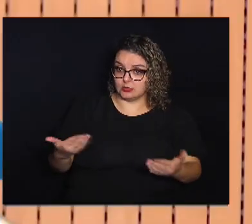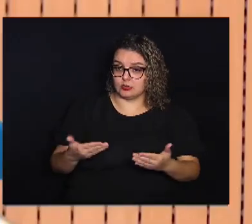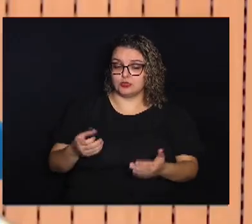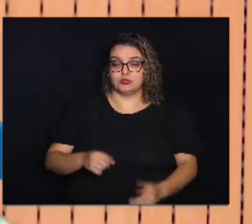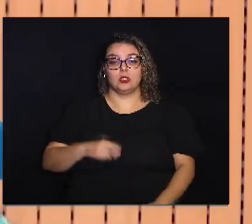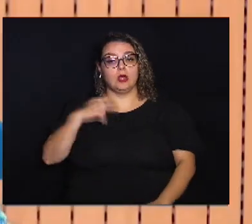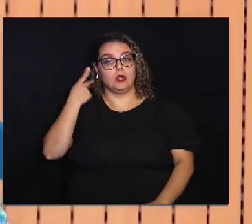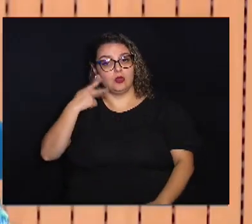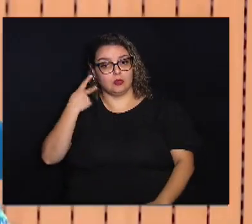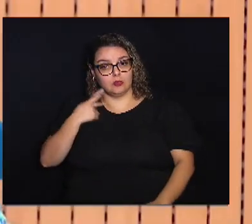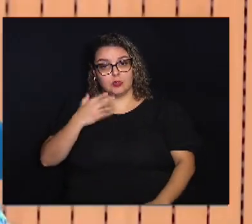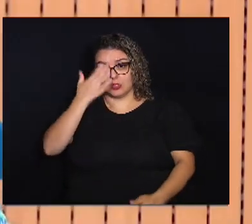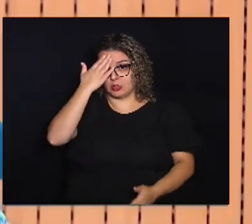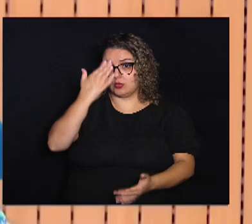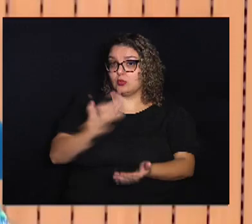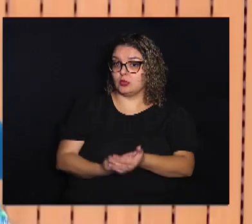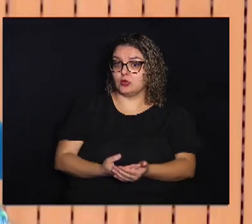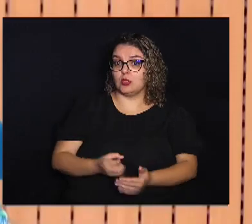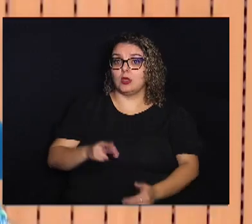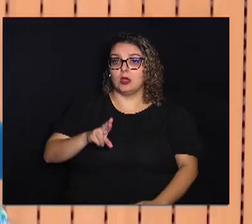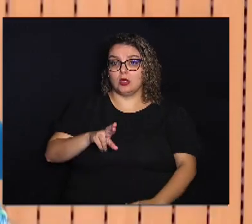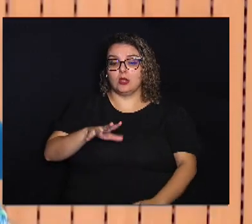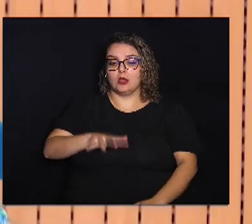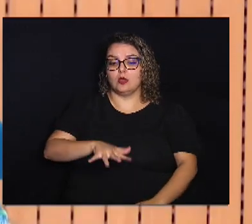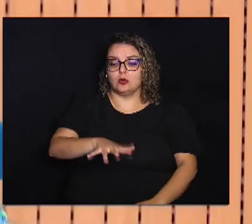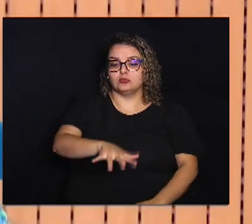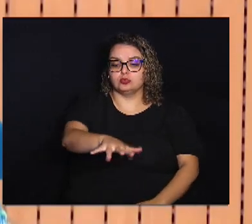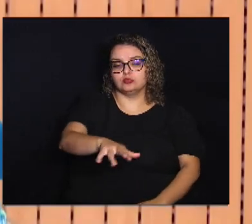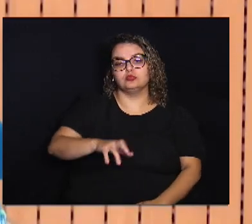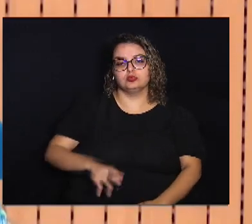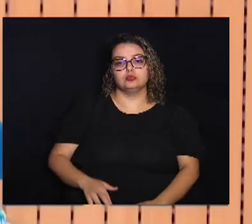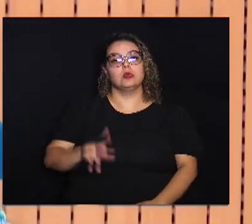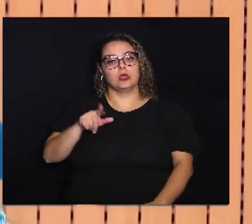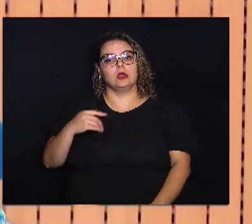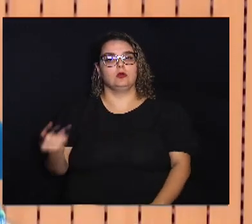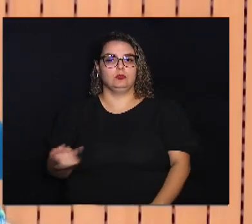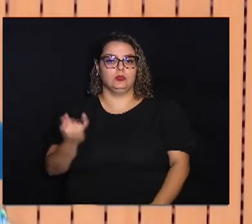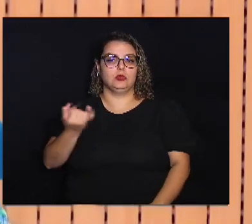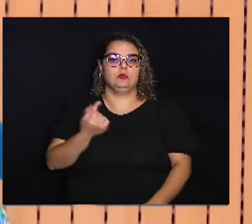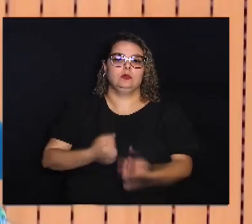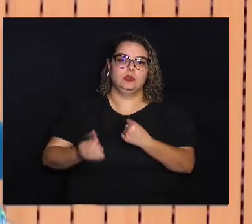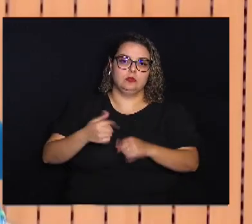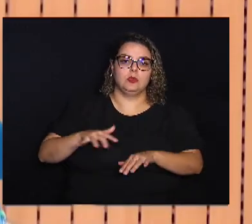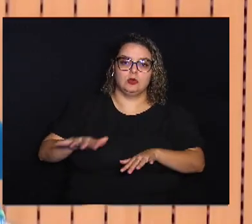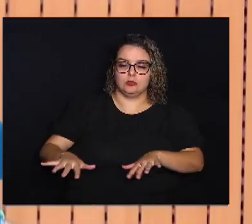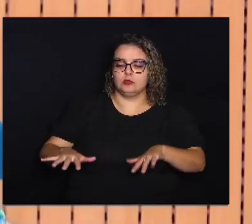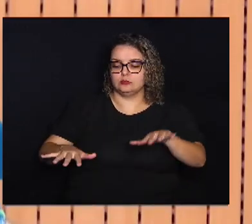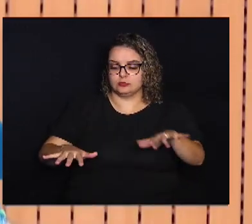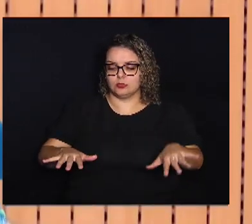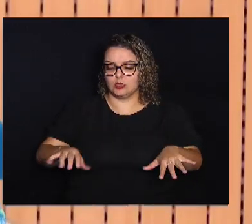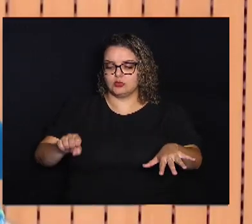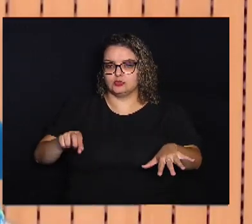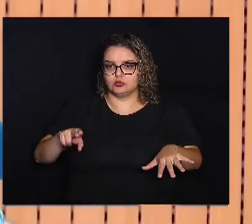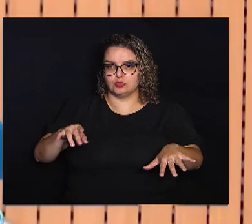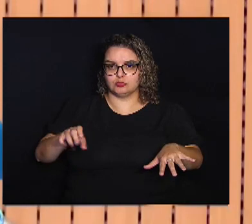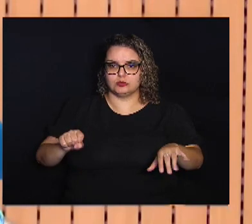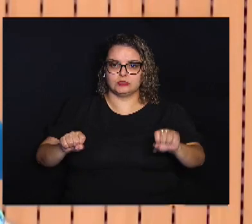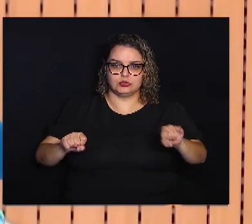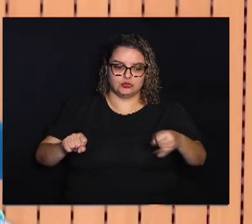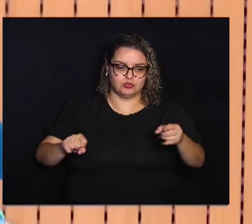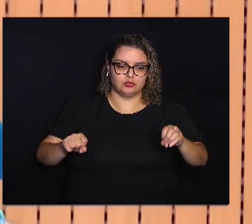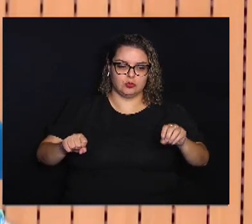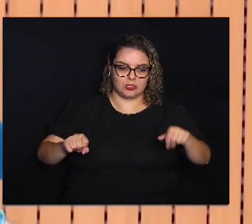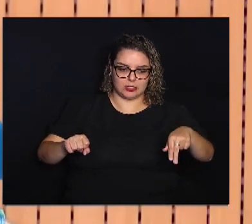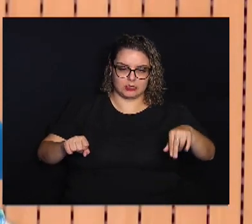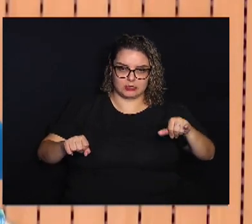vereadora Acredita Que a rota turística Vai ser importante Para a economia local Dos distritos De Sousas E Joaquim Egídio Então